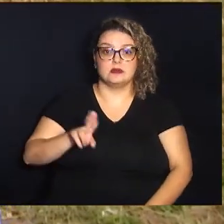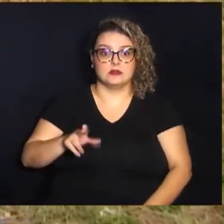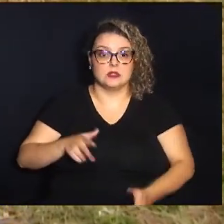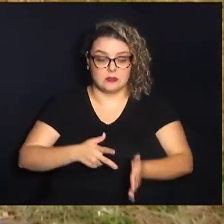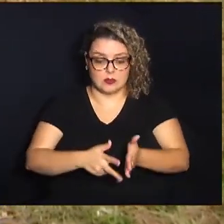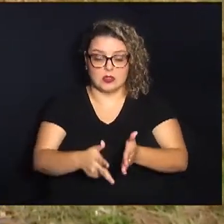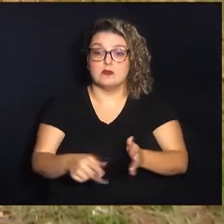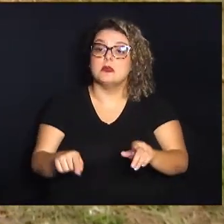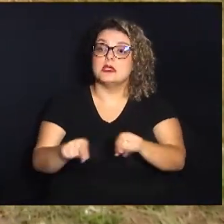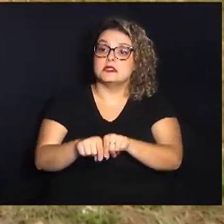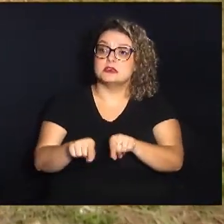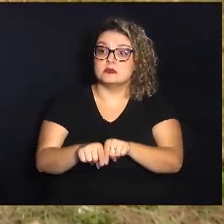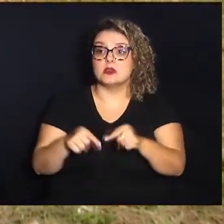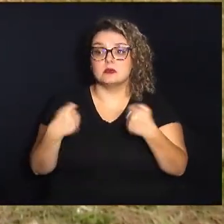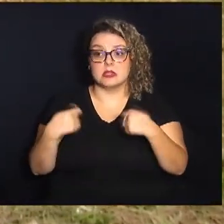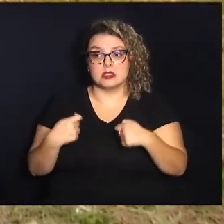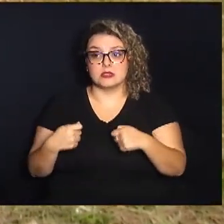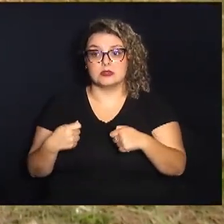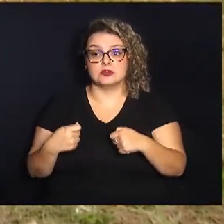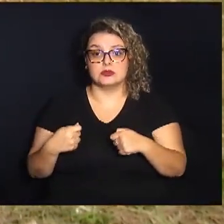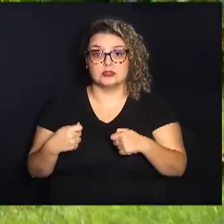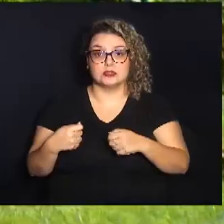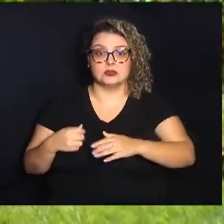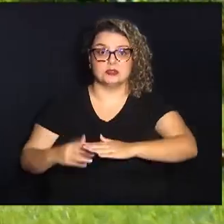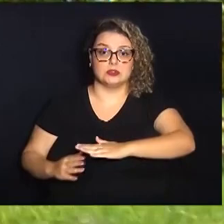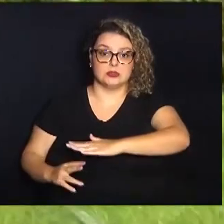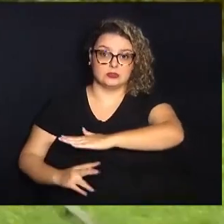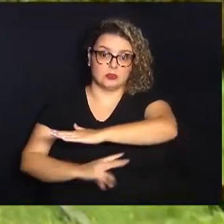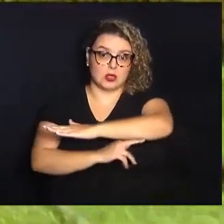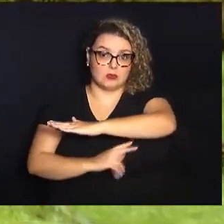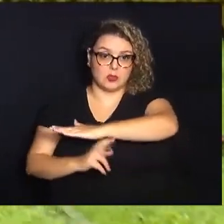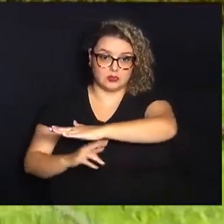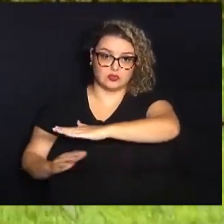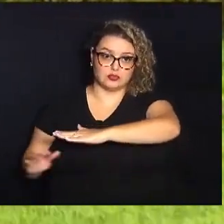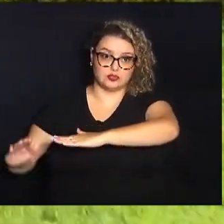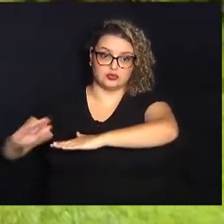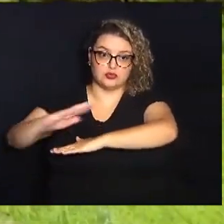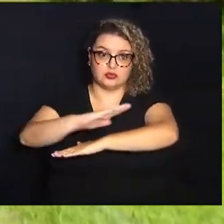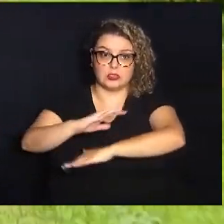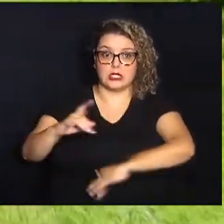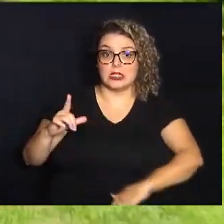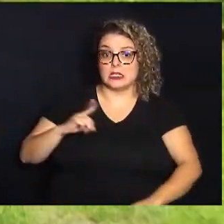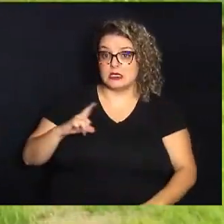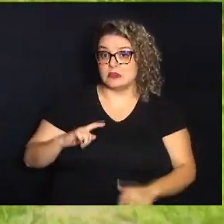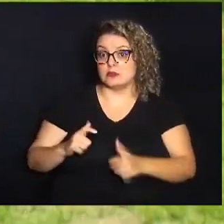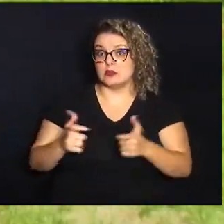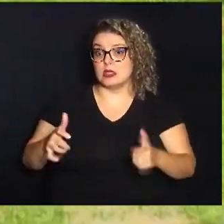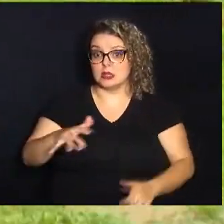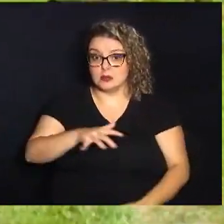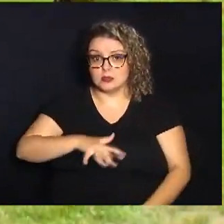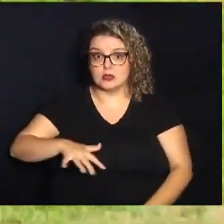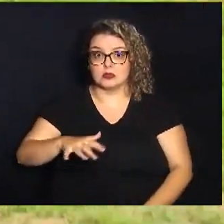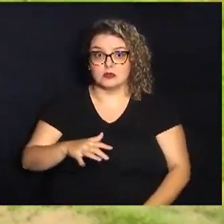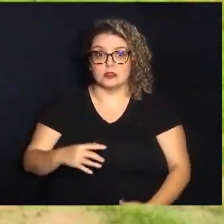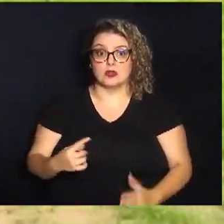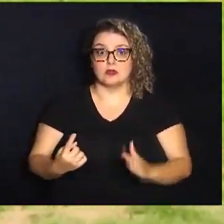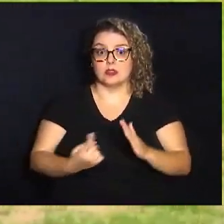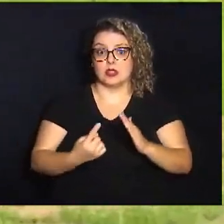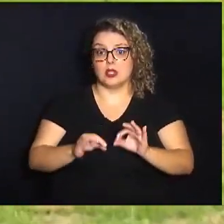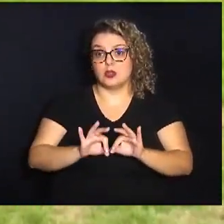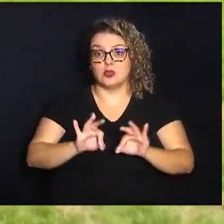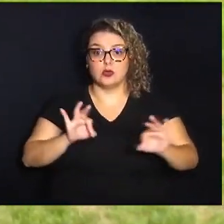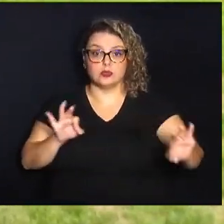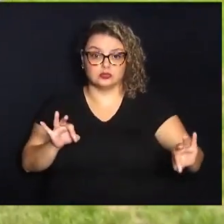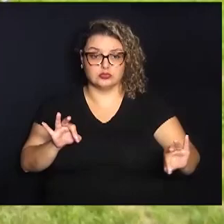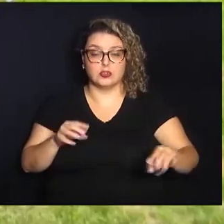mas também a necessidade de uma passagem veicular, visto que nós temos uma grande região que fica isolada da outra por